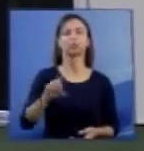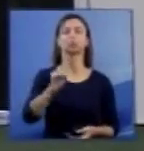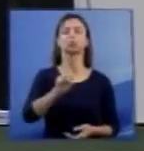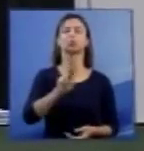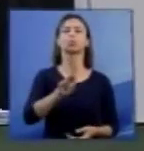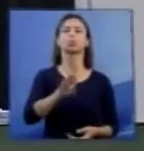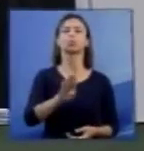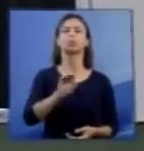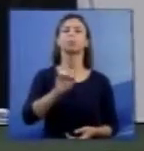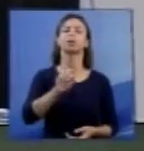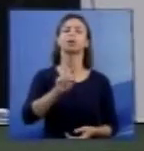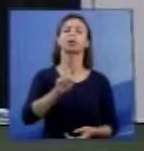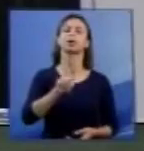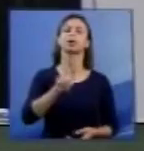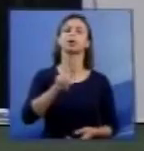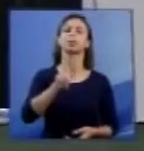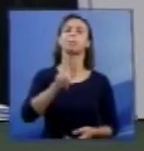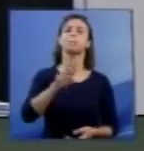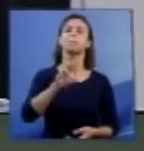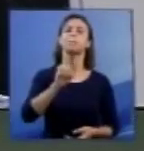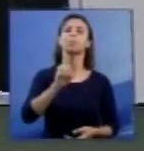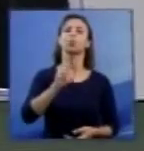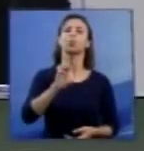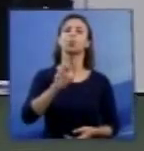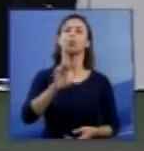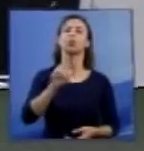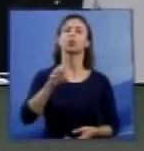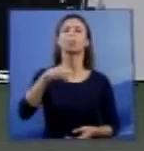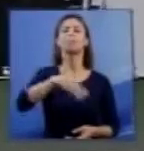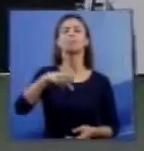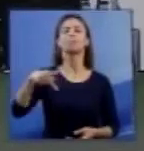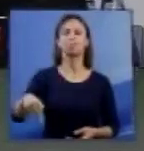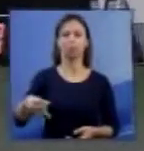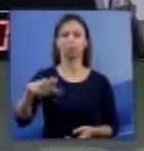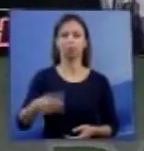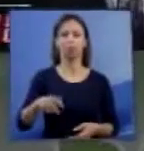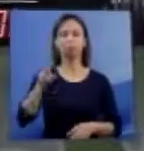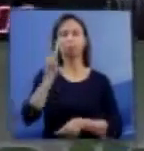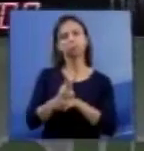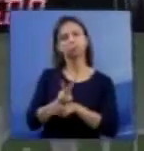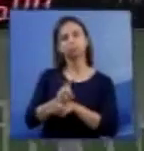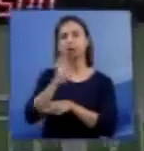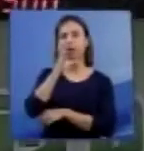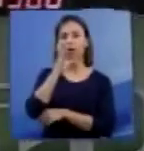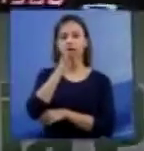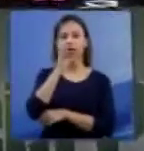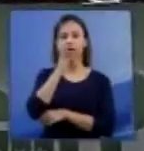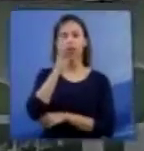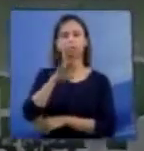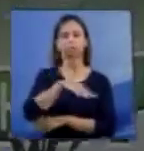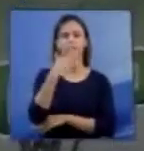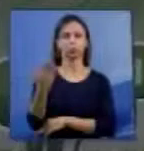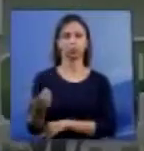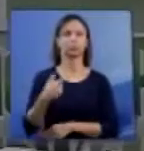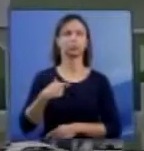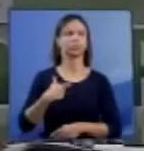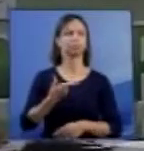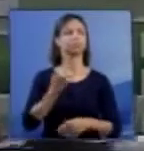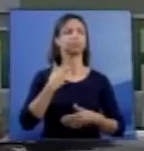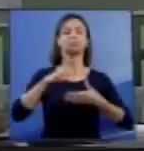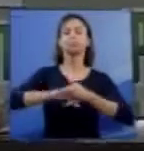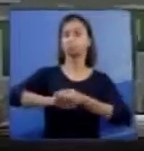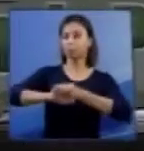da República, que nos assiste nessa audiência. Bom dia a todos, cumprimentando o presidente pela